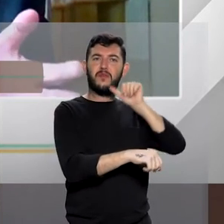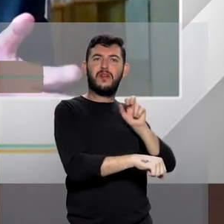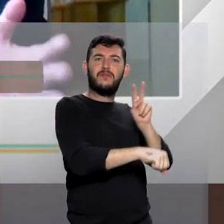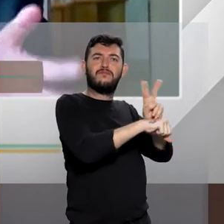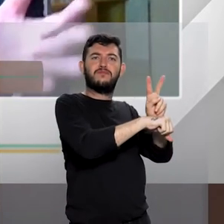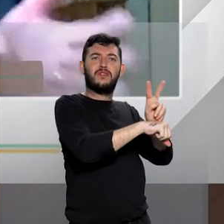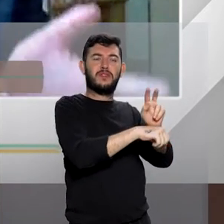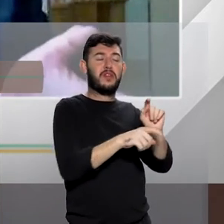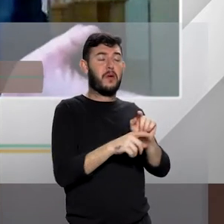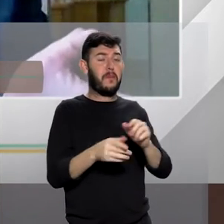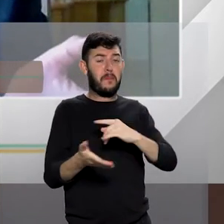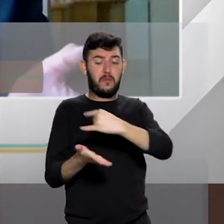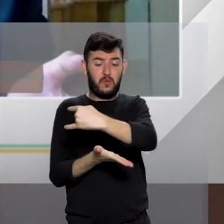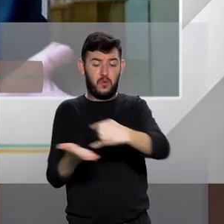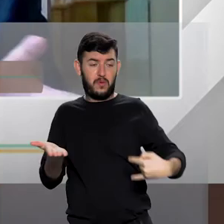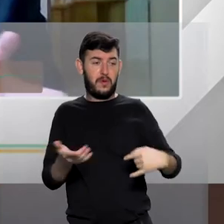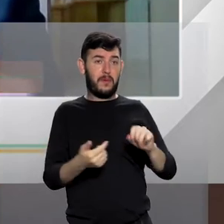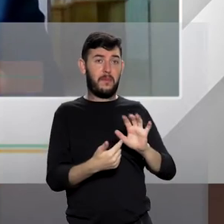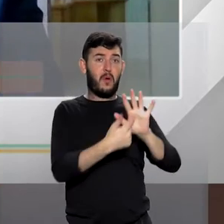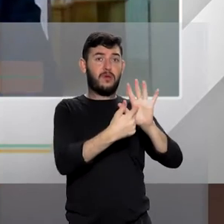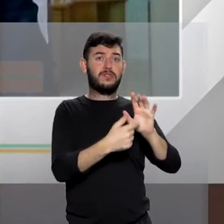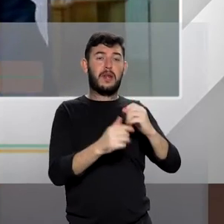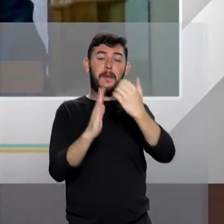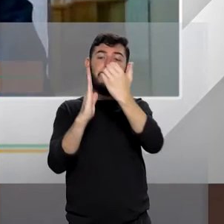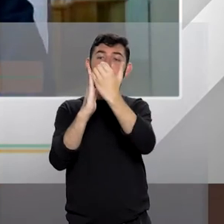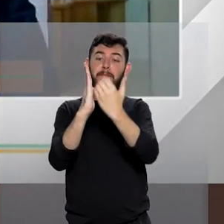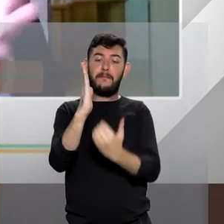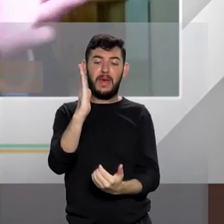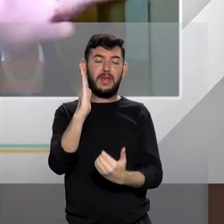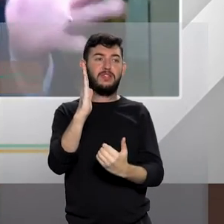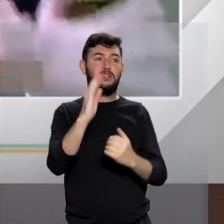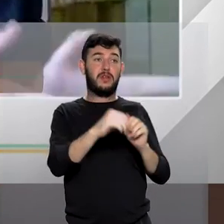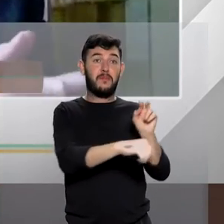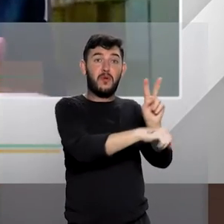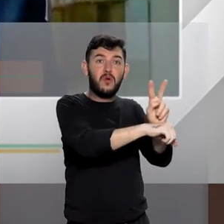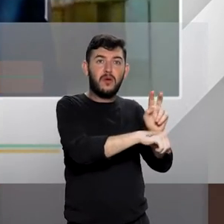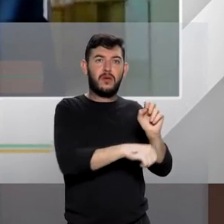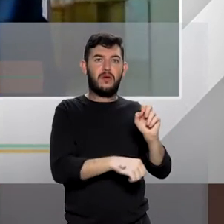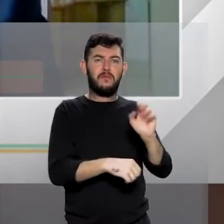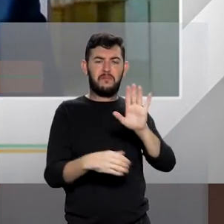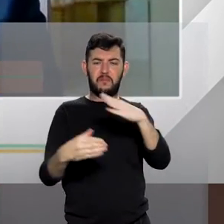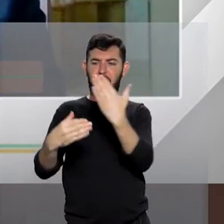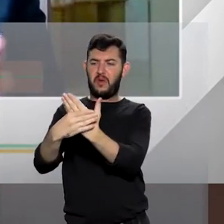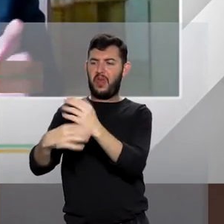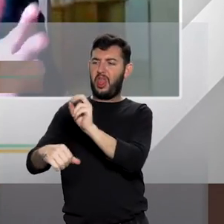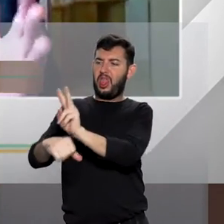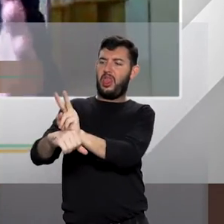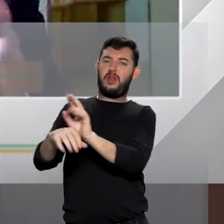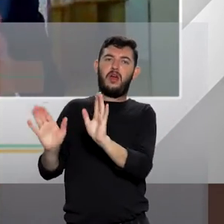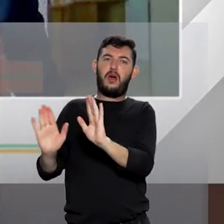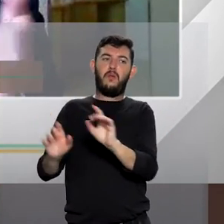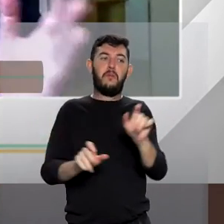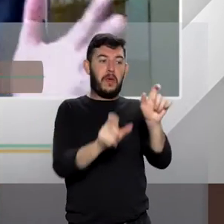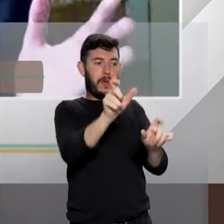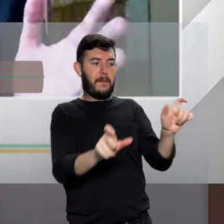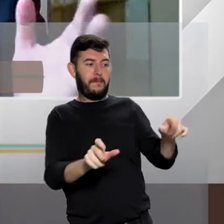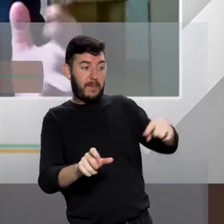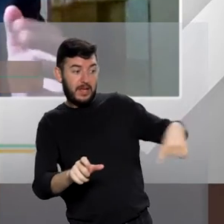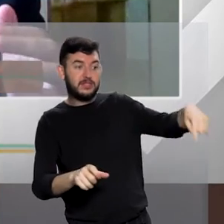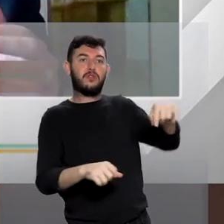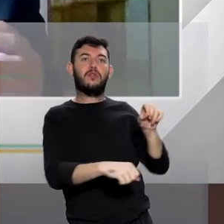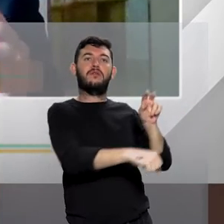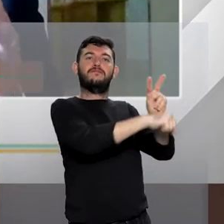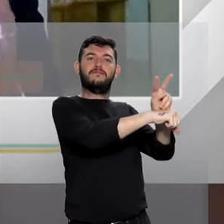são cautelares, são medidas protetivas, elas não protegem processos, elas protegem pessoas, e elas não têm uma cognição